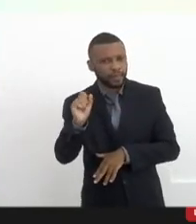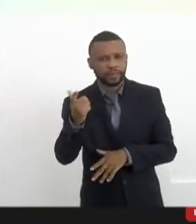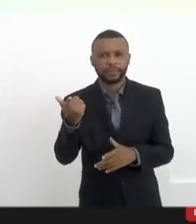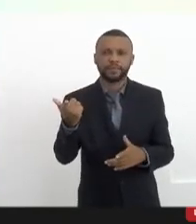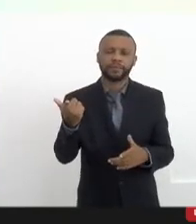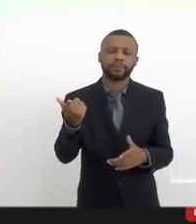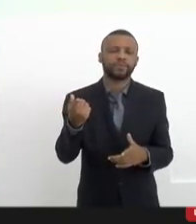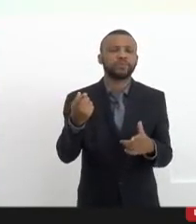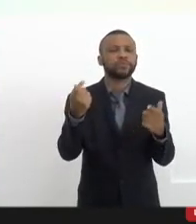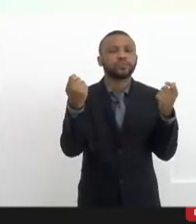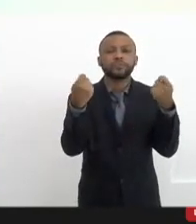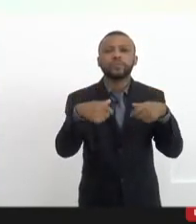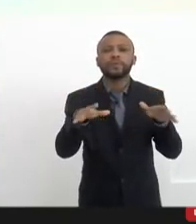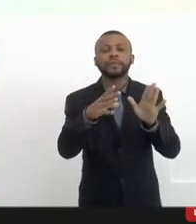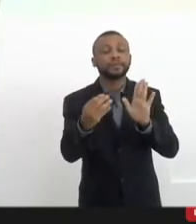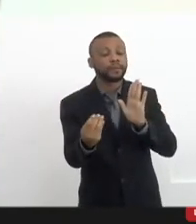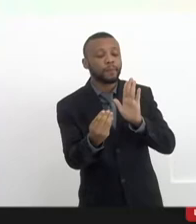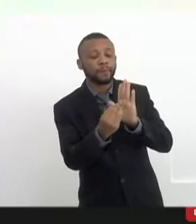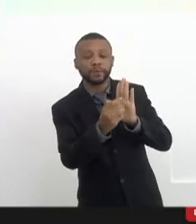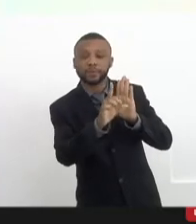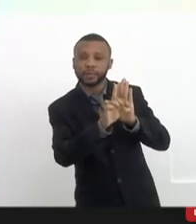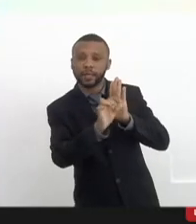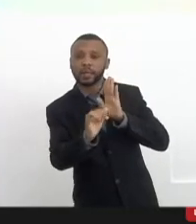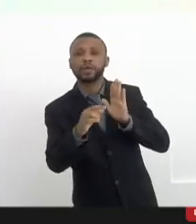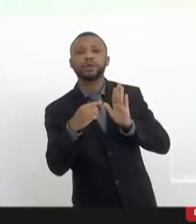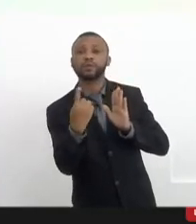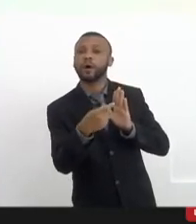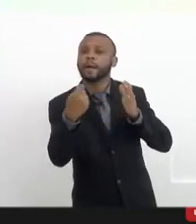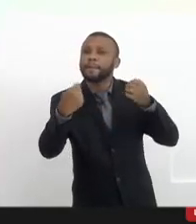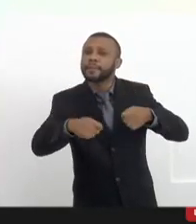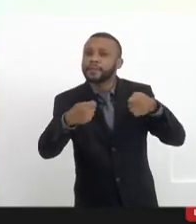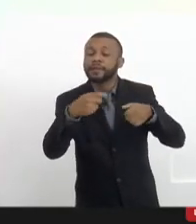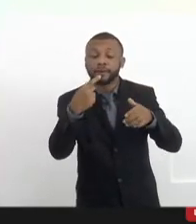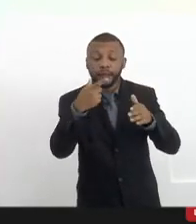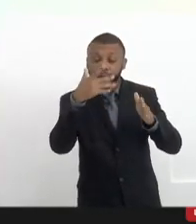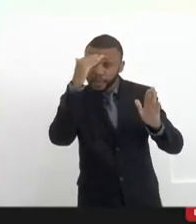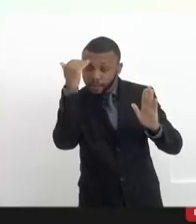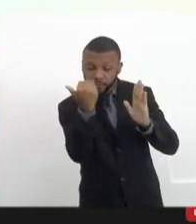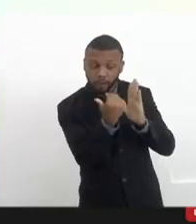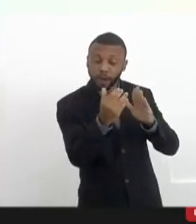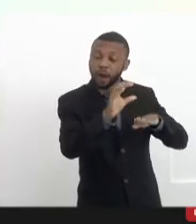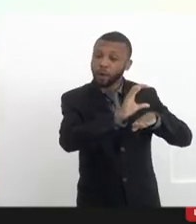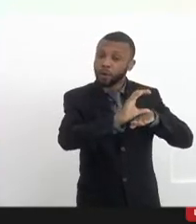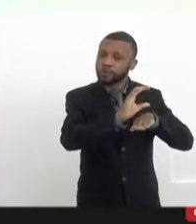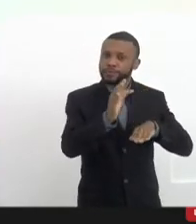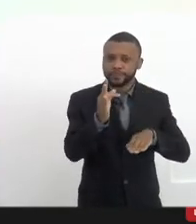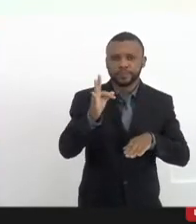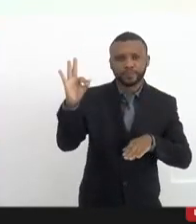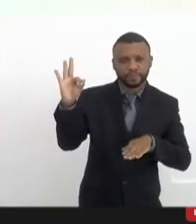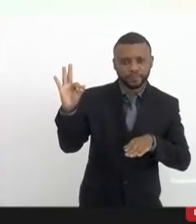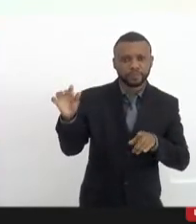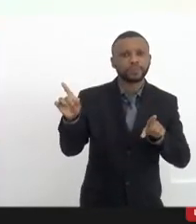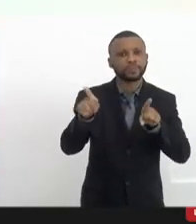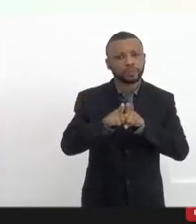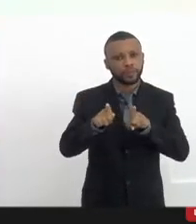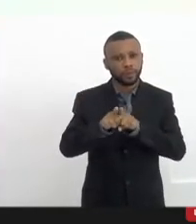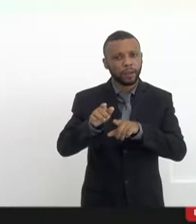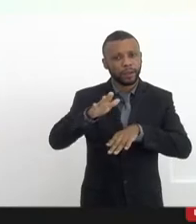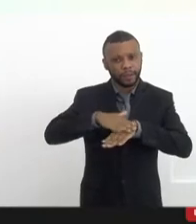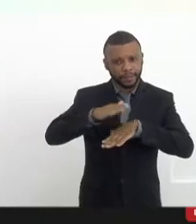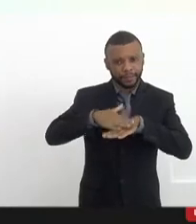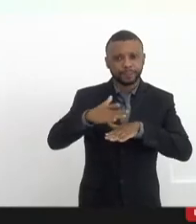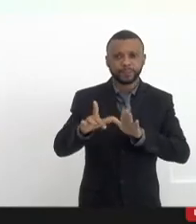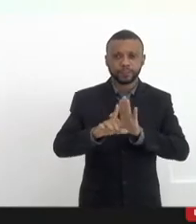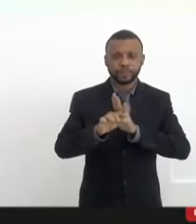posto lá na lei. O que nós precisamos é que cumpra a Constituição Federal e aí sim acaba, inclusive, com essa lei